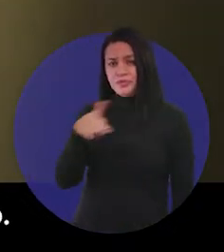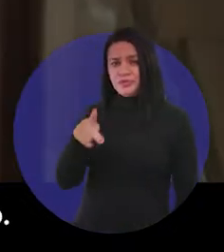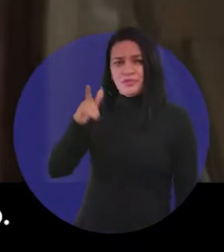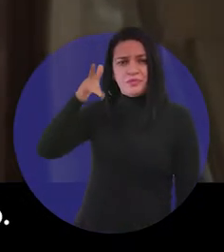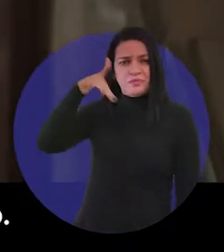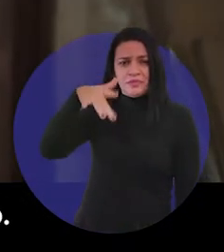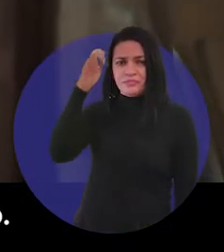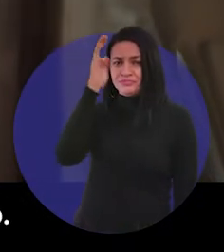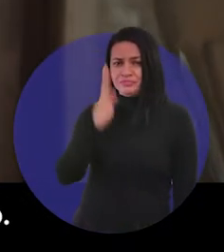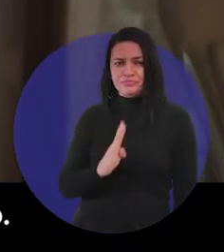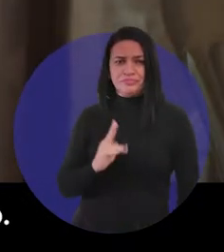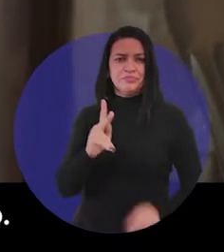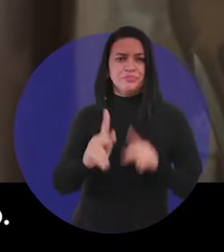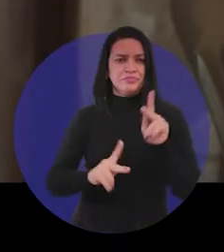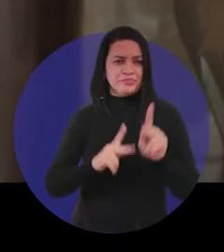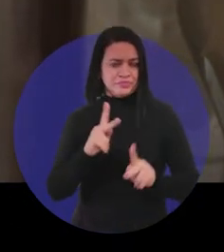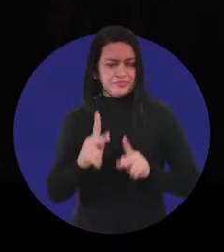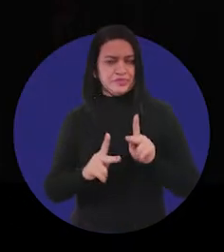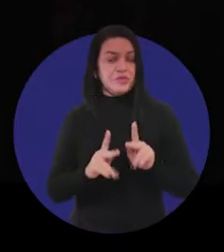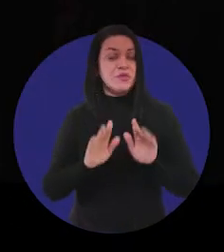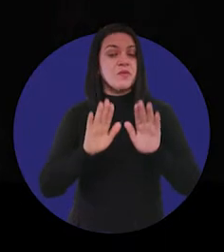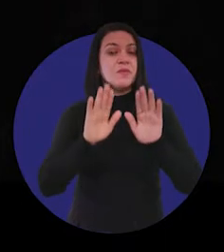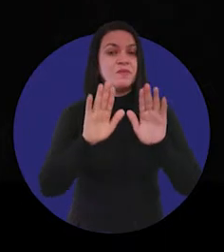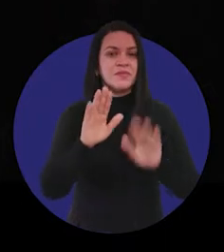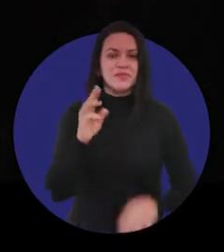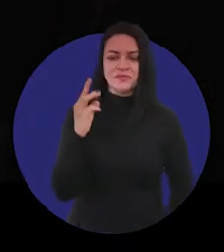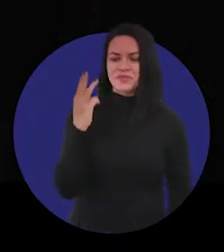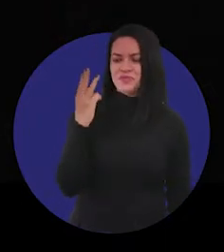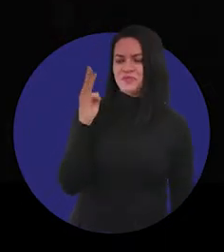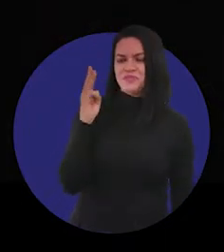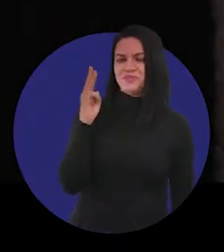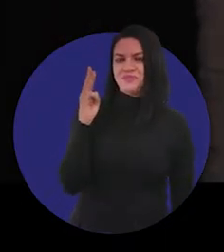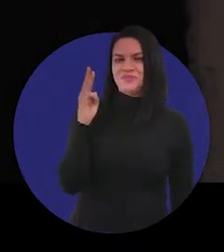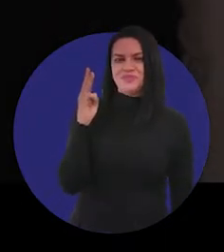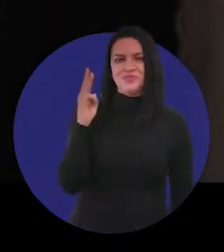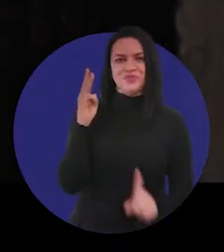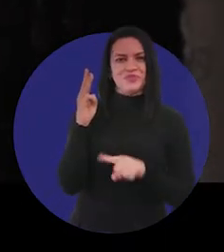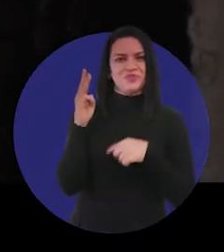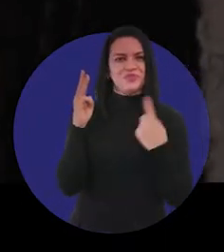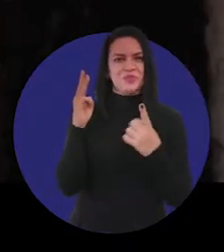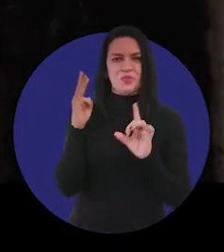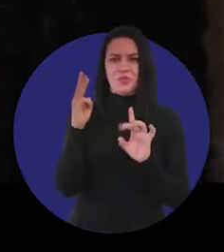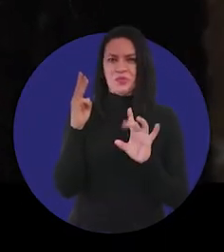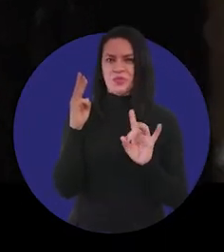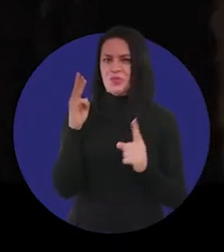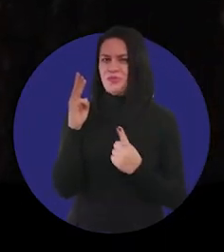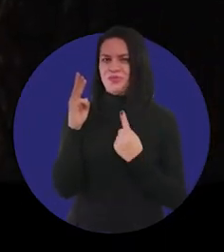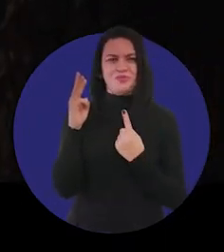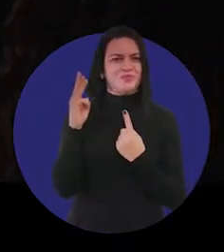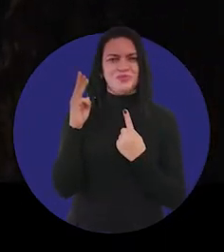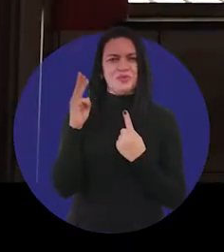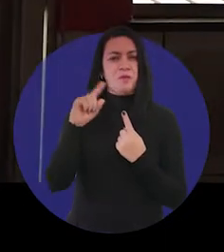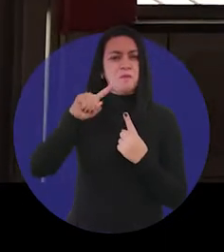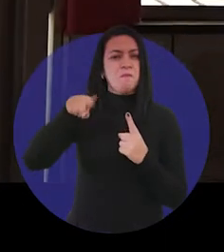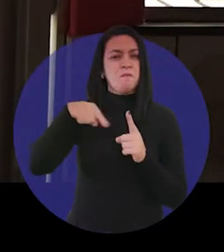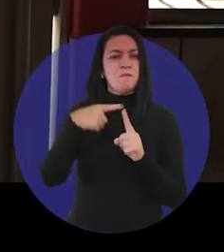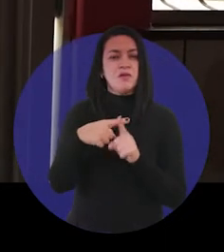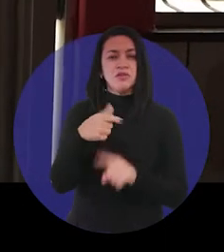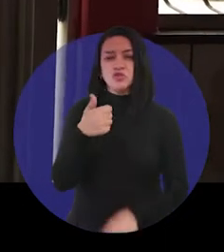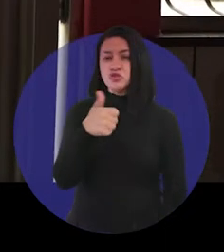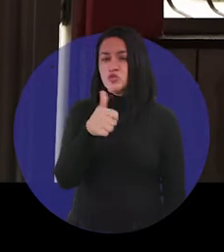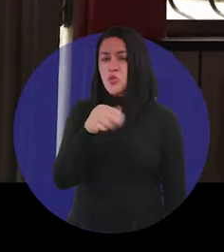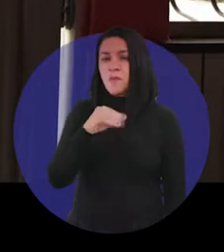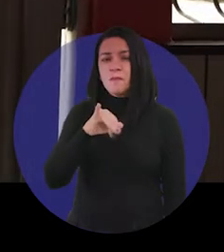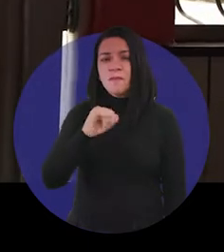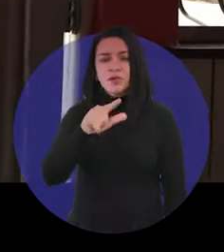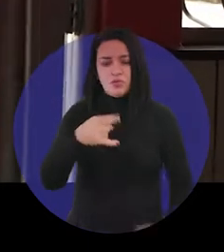um presidente que abandonou o seu povo. Mas no Maranhão, a gente não estava só. E foram mais de